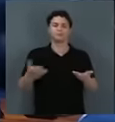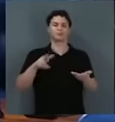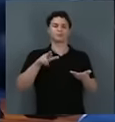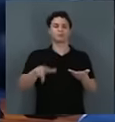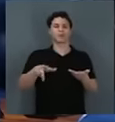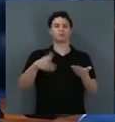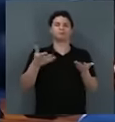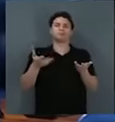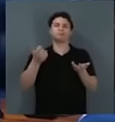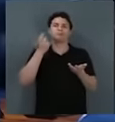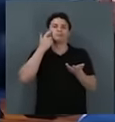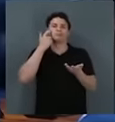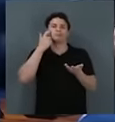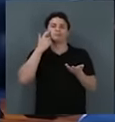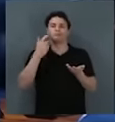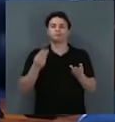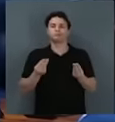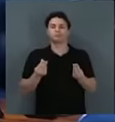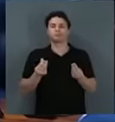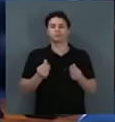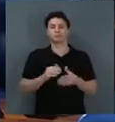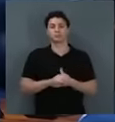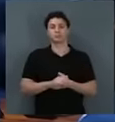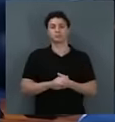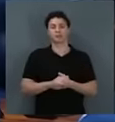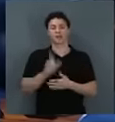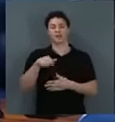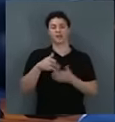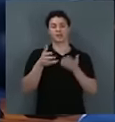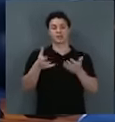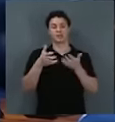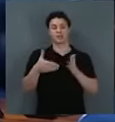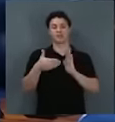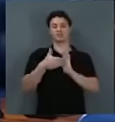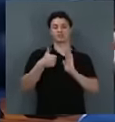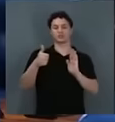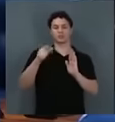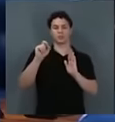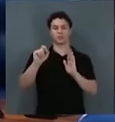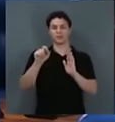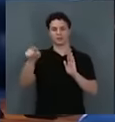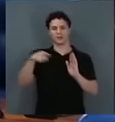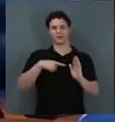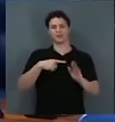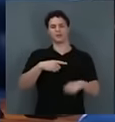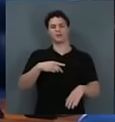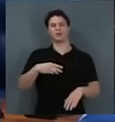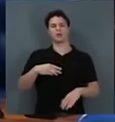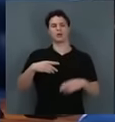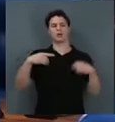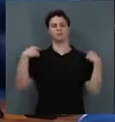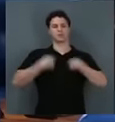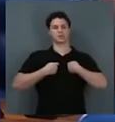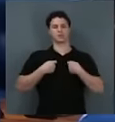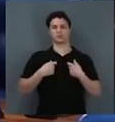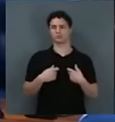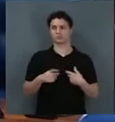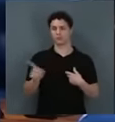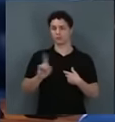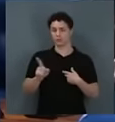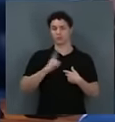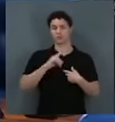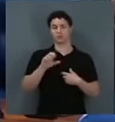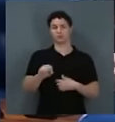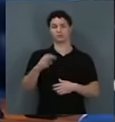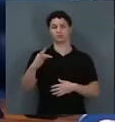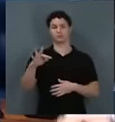questão, não é uma questão de querer tirar um ministro do Supremo Tribunal Federal. O Supremo